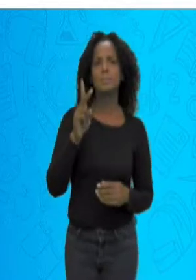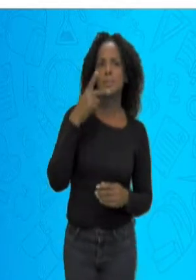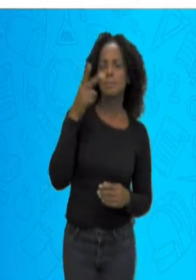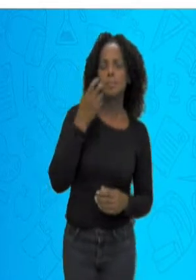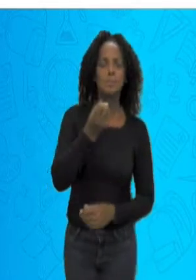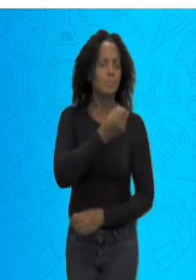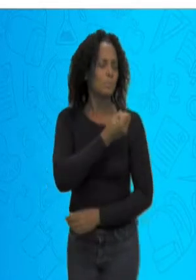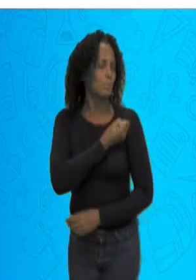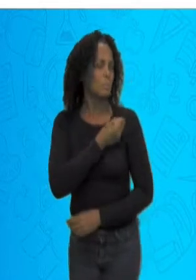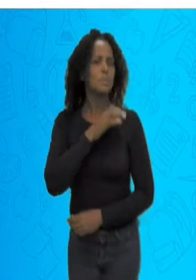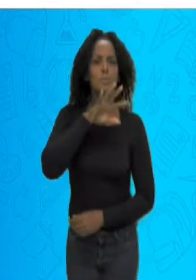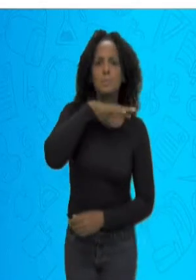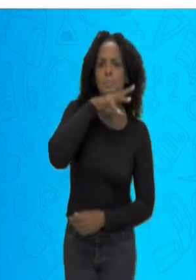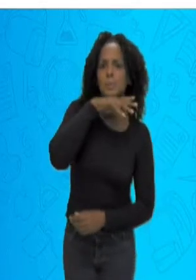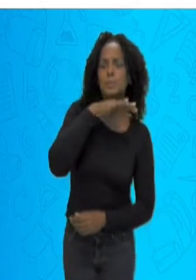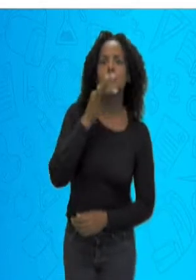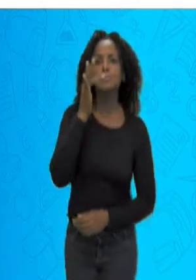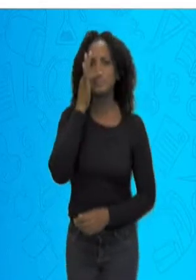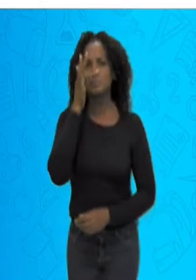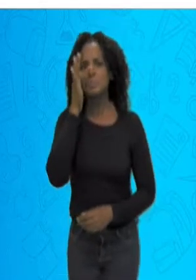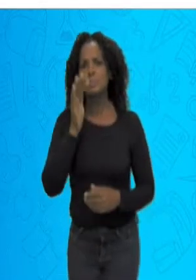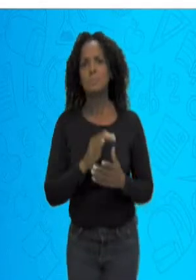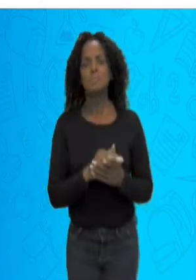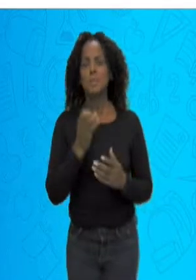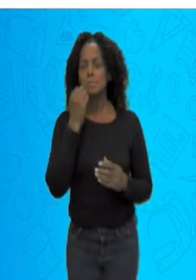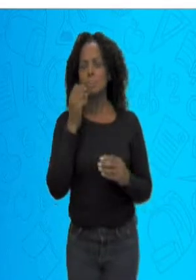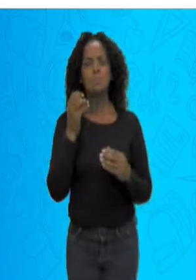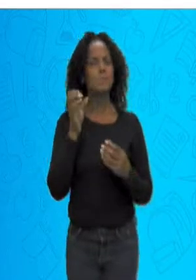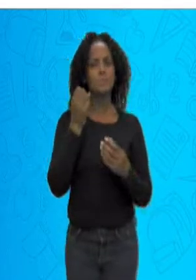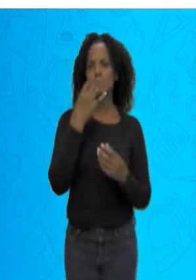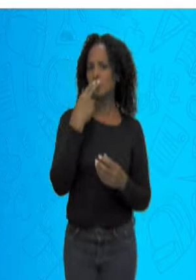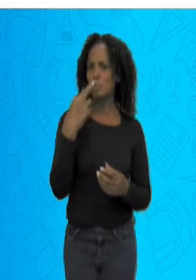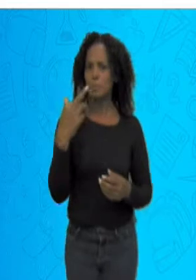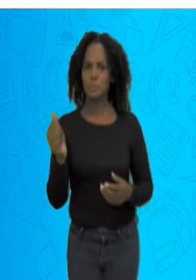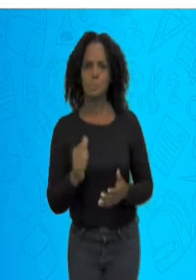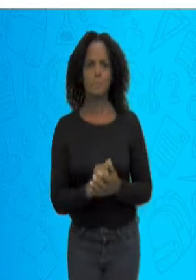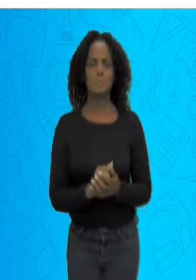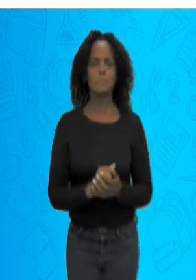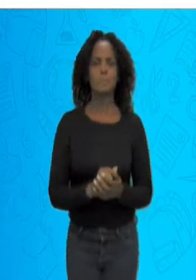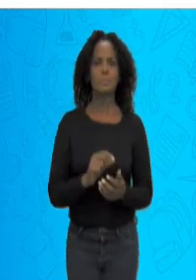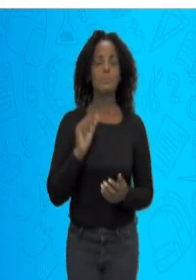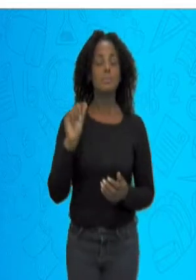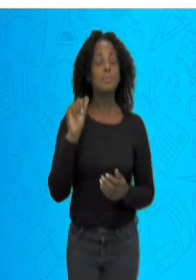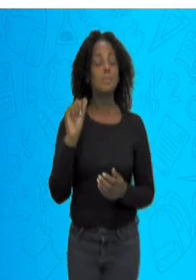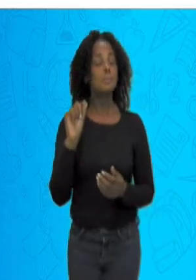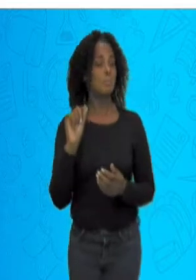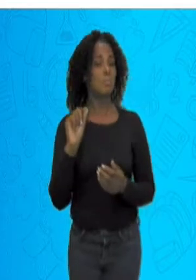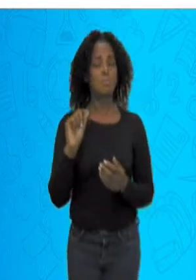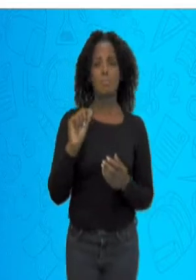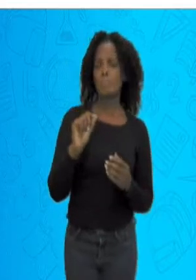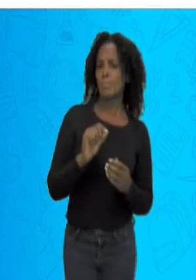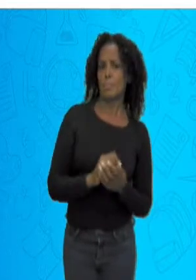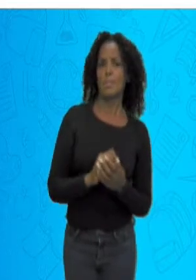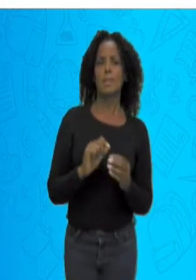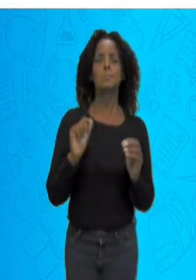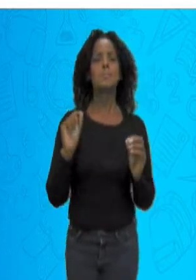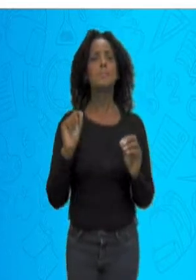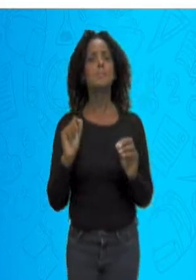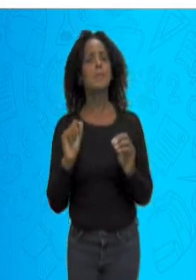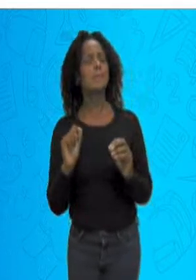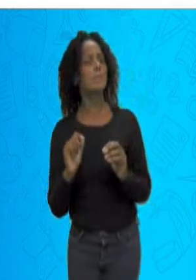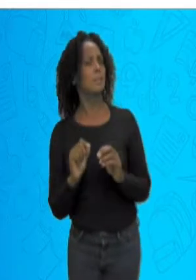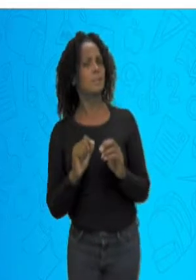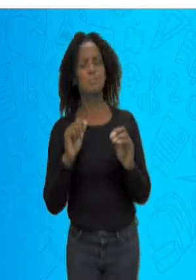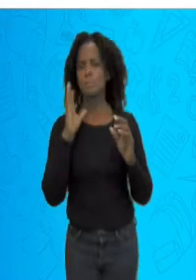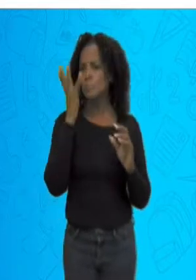números, bichos e flores. Ele é bem colorido, está vendo? Quem escreveu foi Cléo Busato e quem fez a